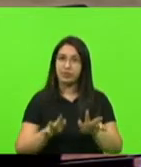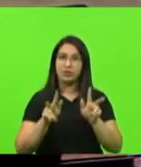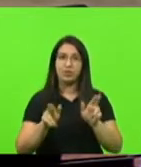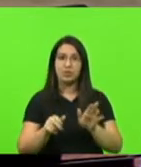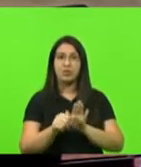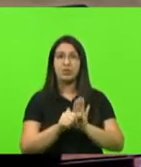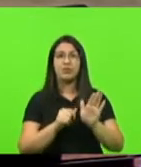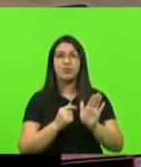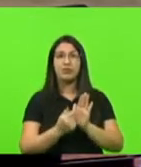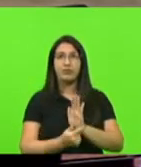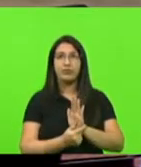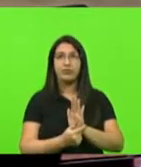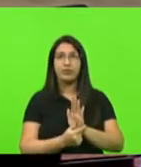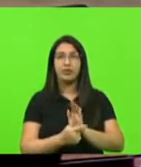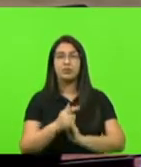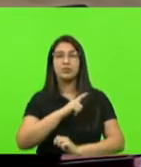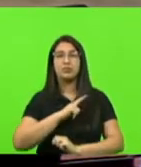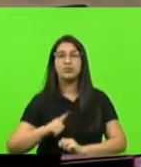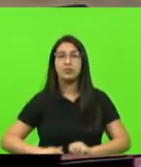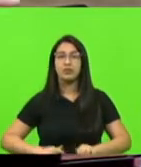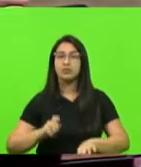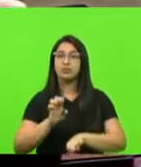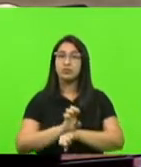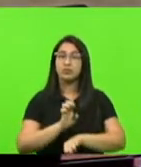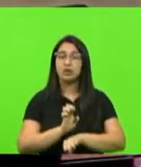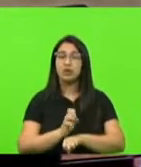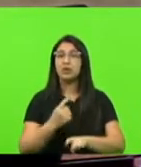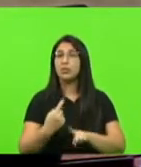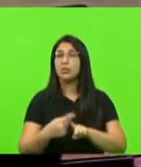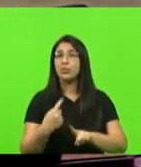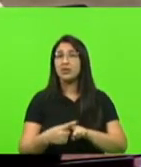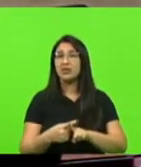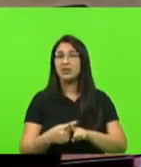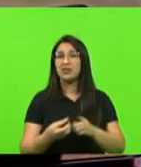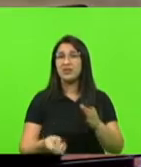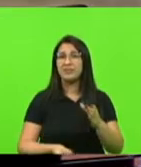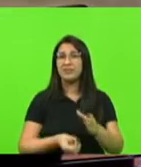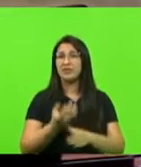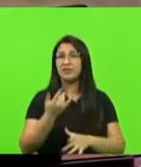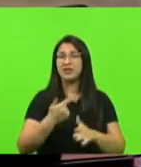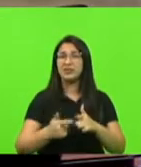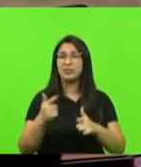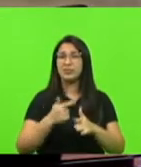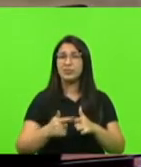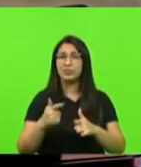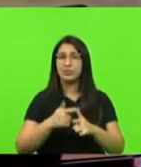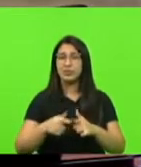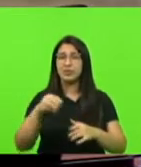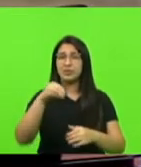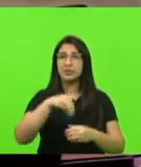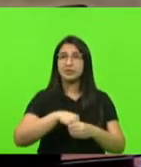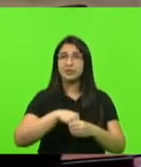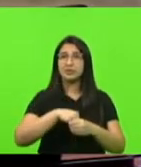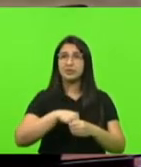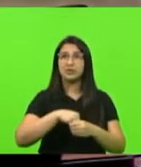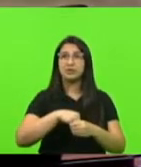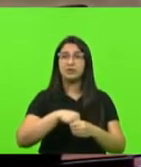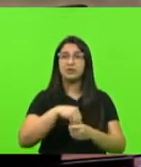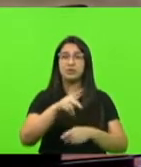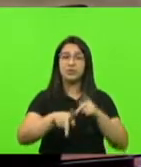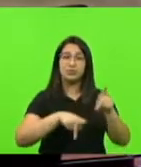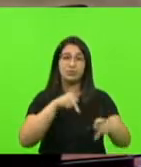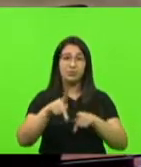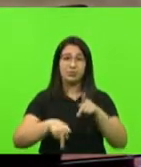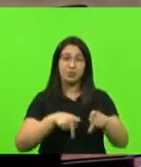do governo do Estado, até para nós não criar uma celeuma na própria população,